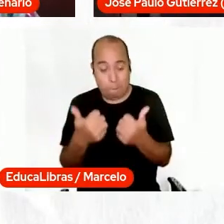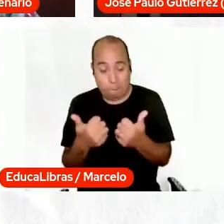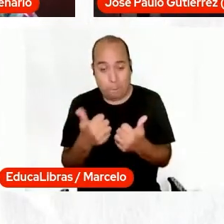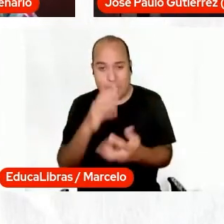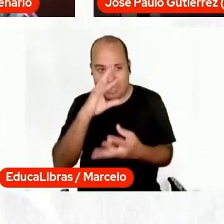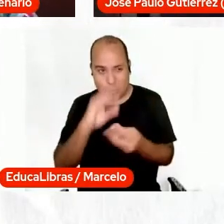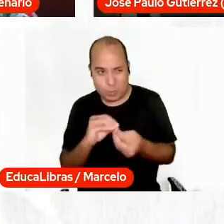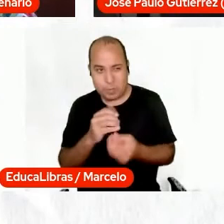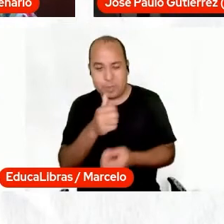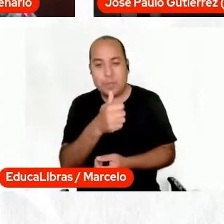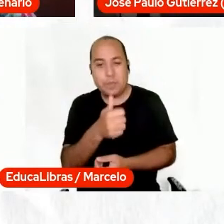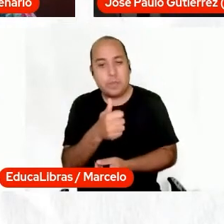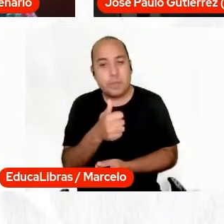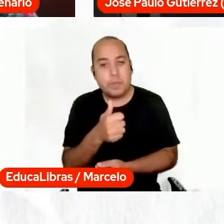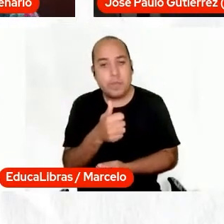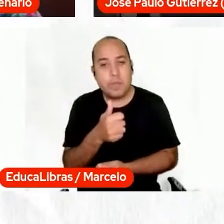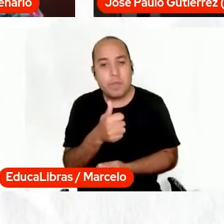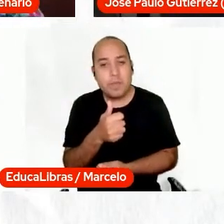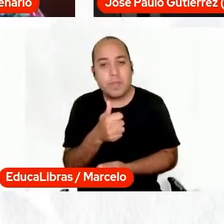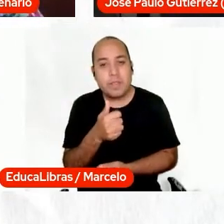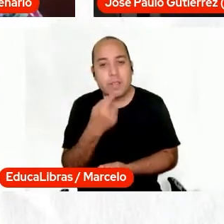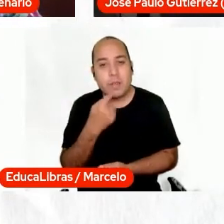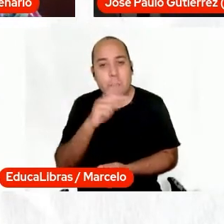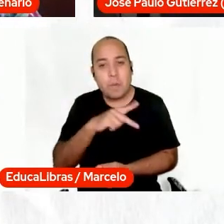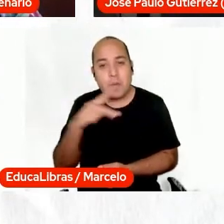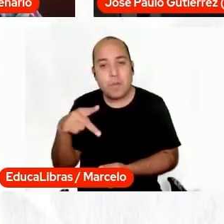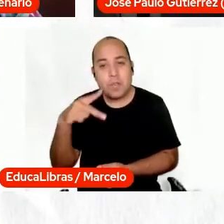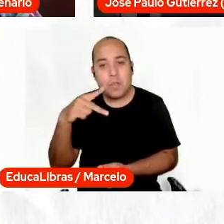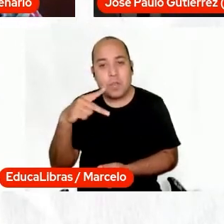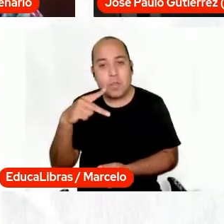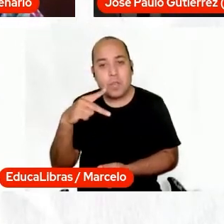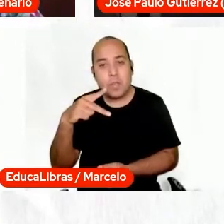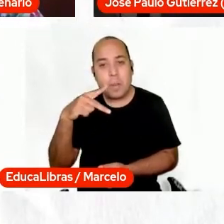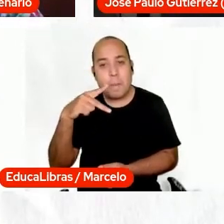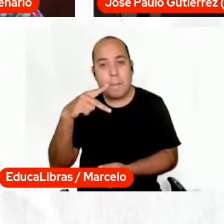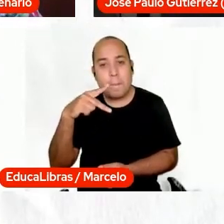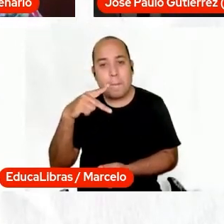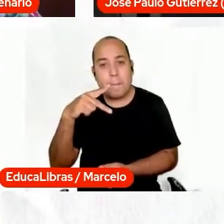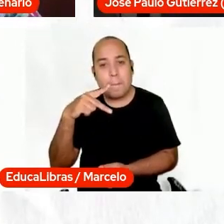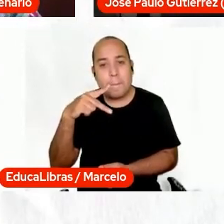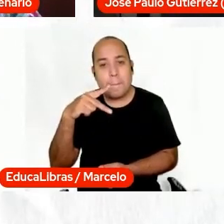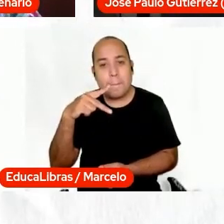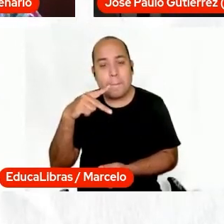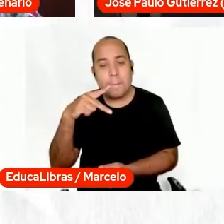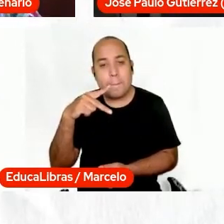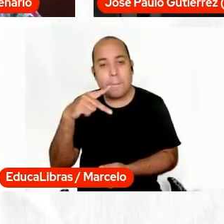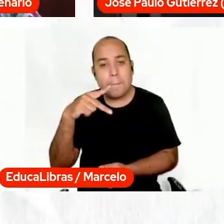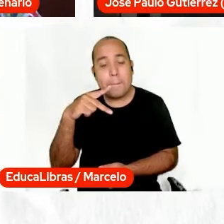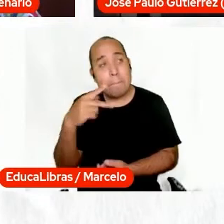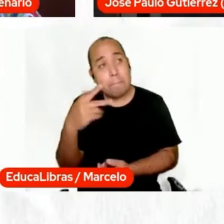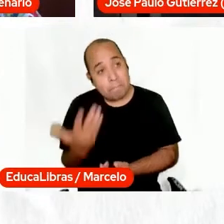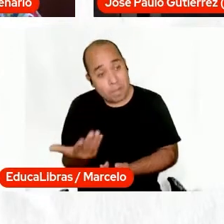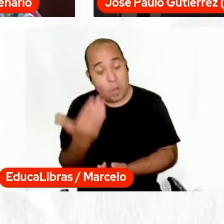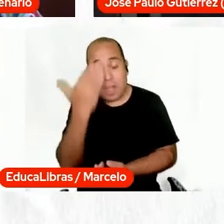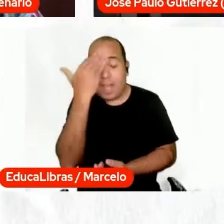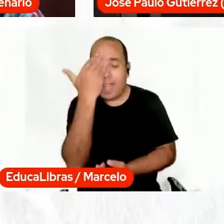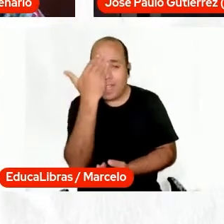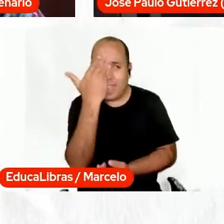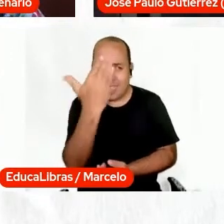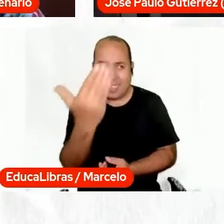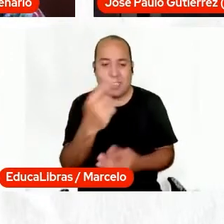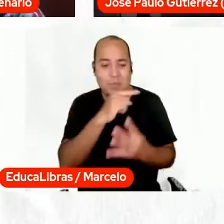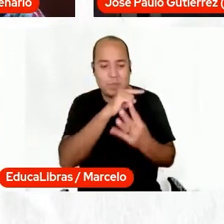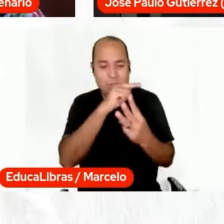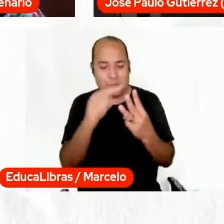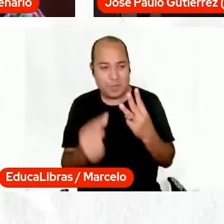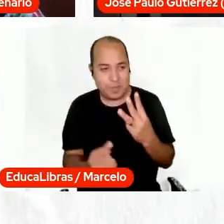fazer essa fala, professor. Então, assim, agradeço a todos, né,